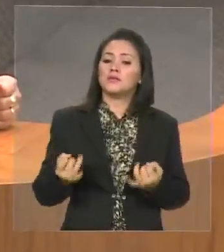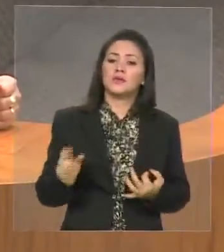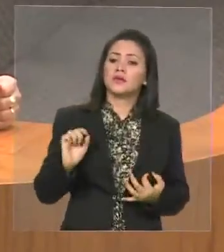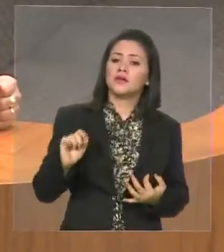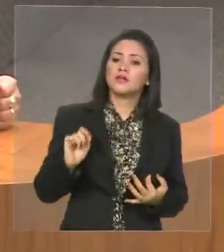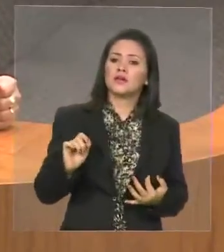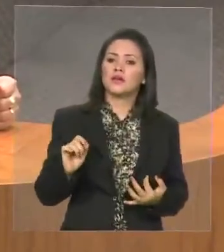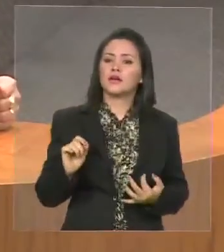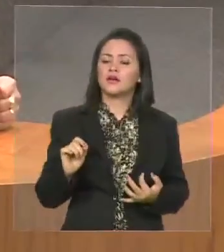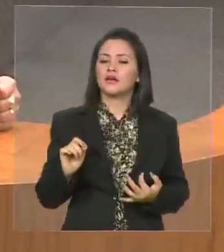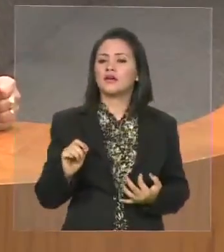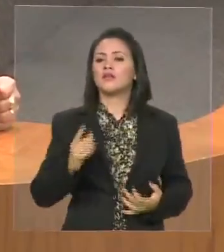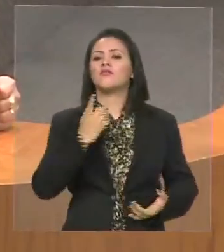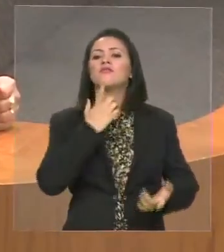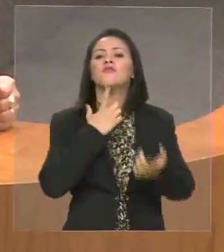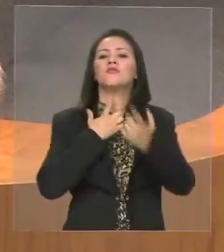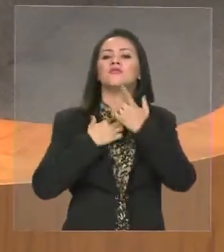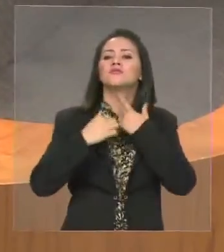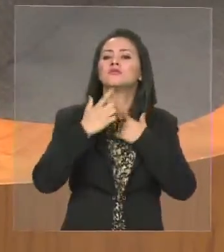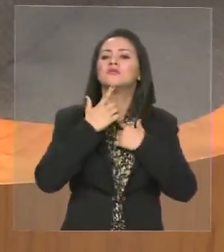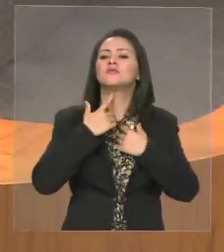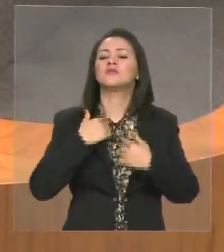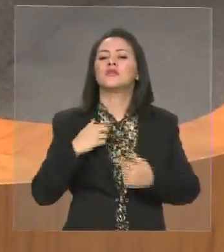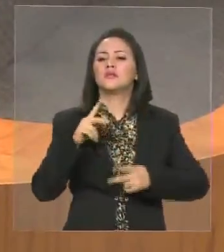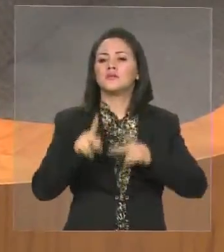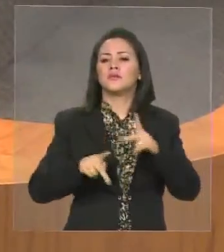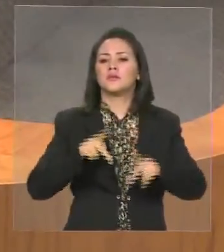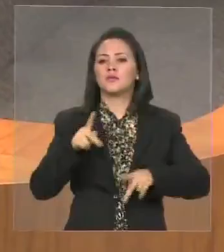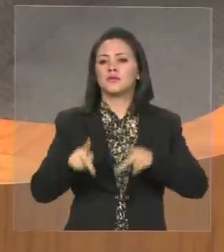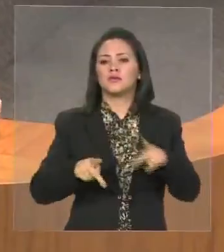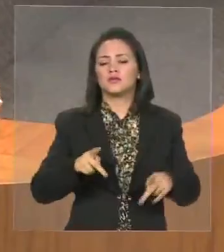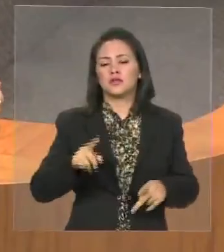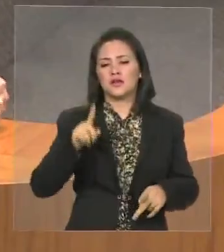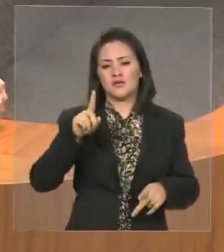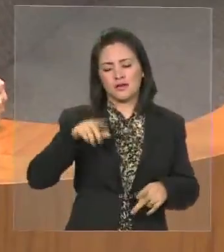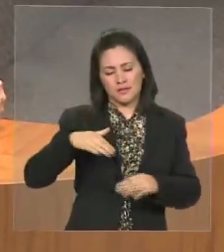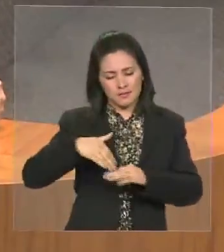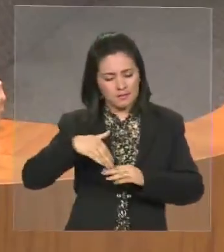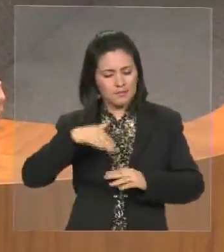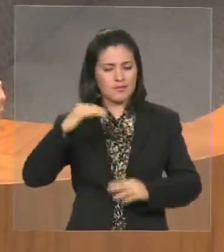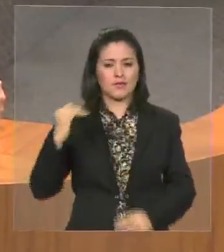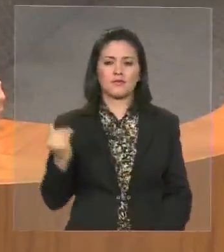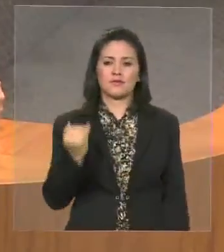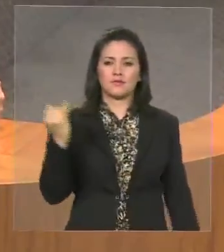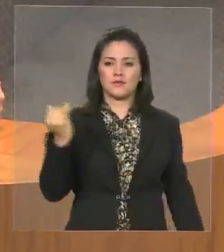que a